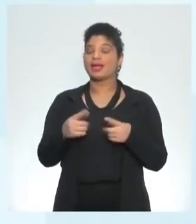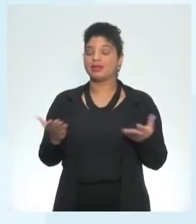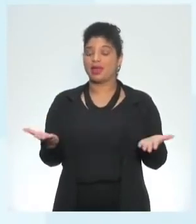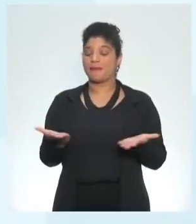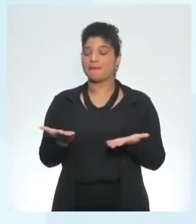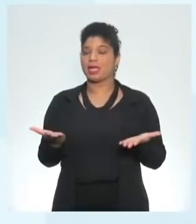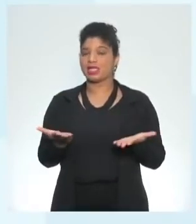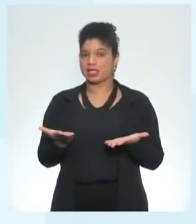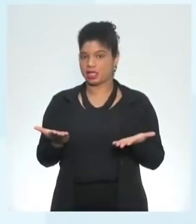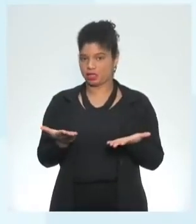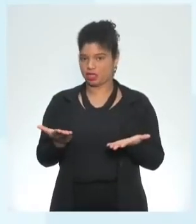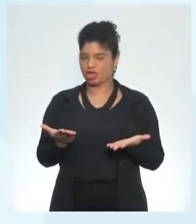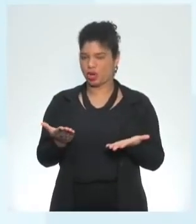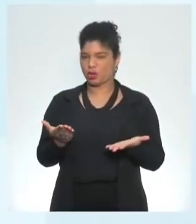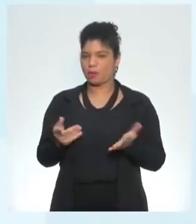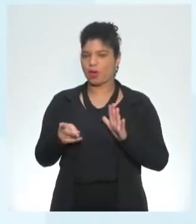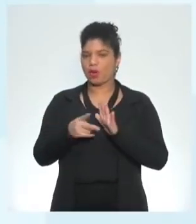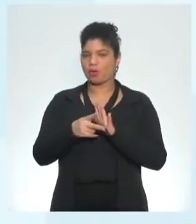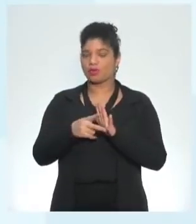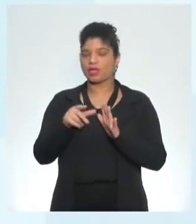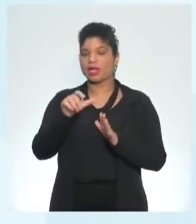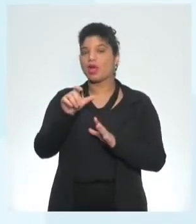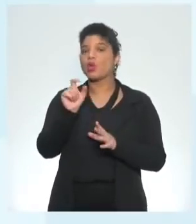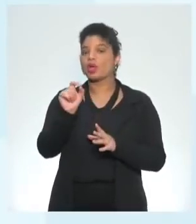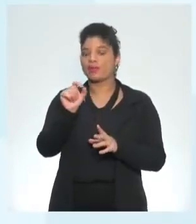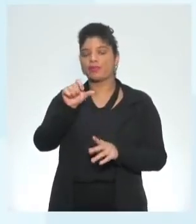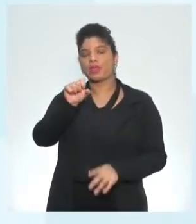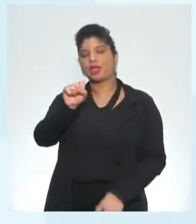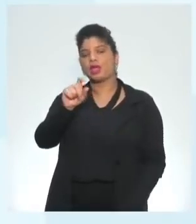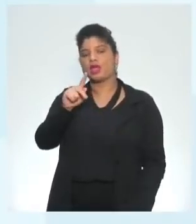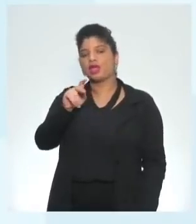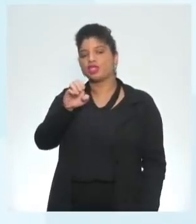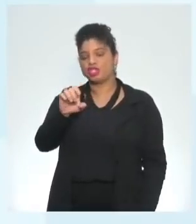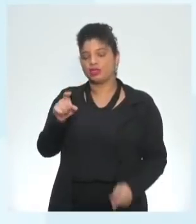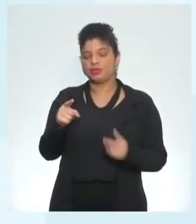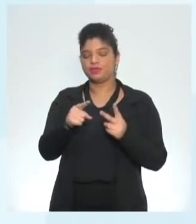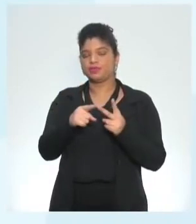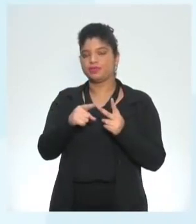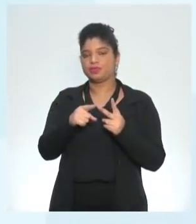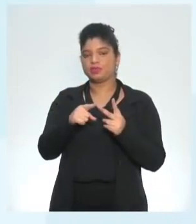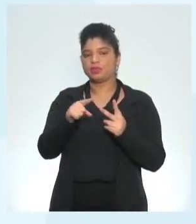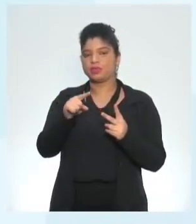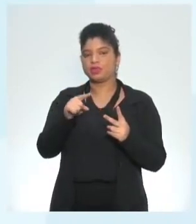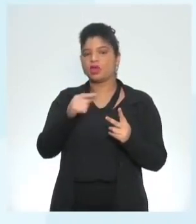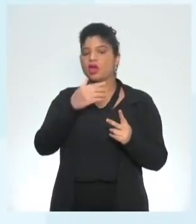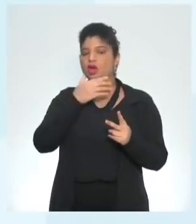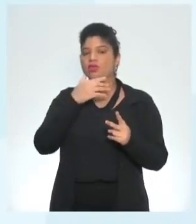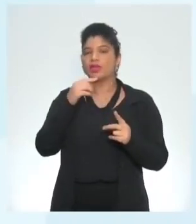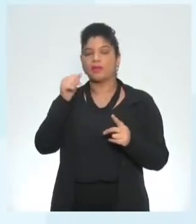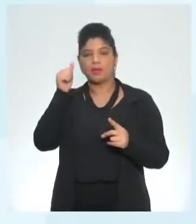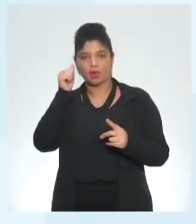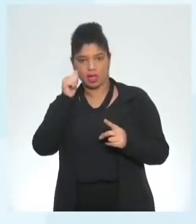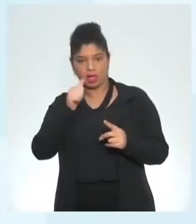nós temos she temos he e temos it